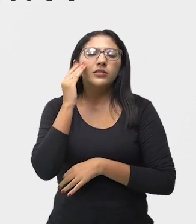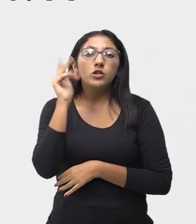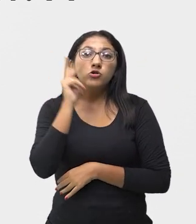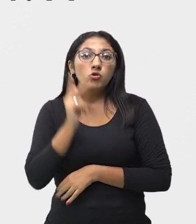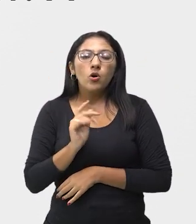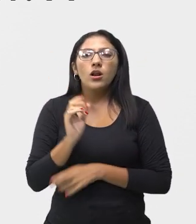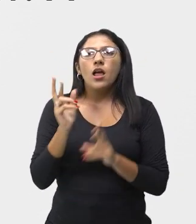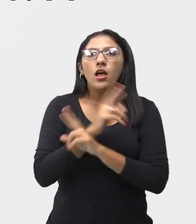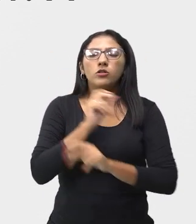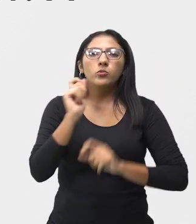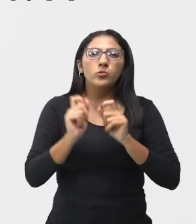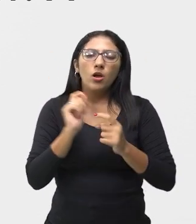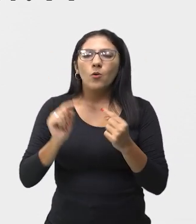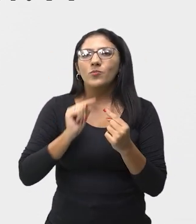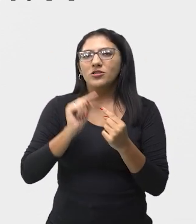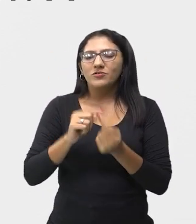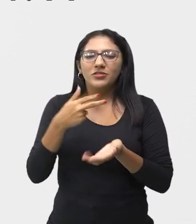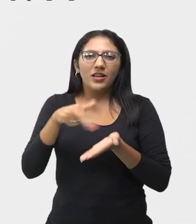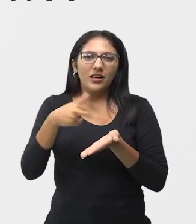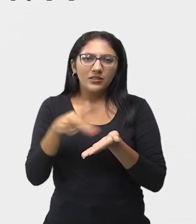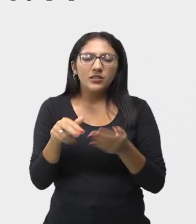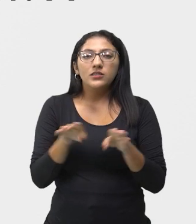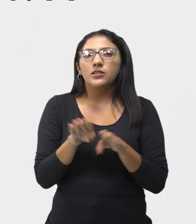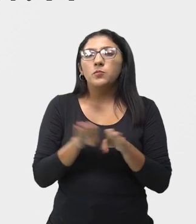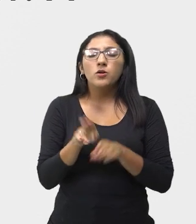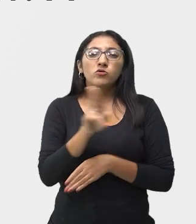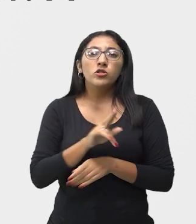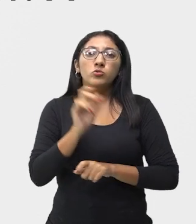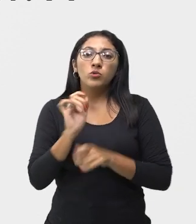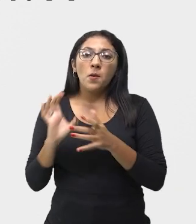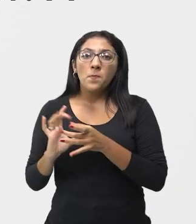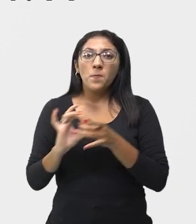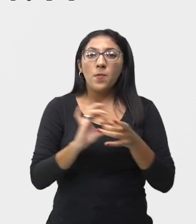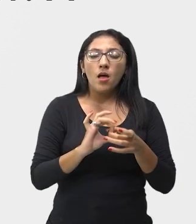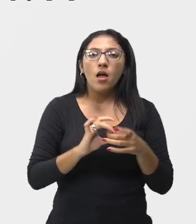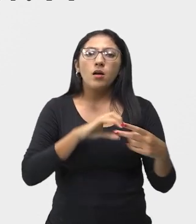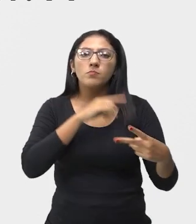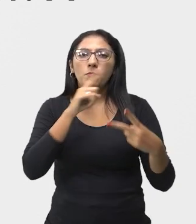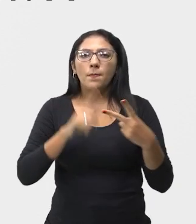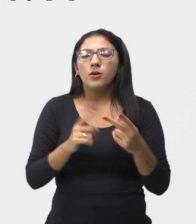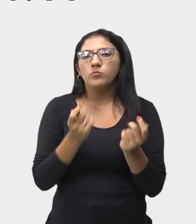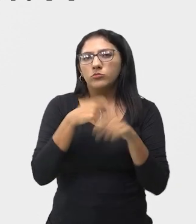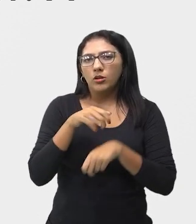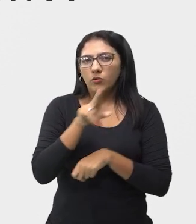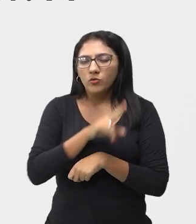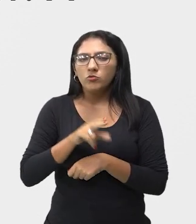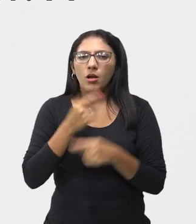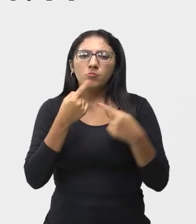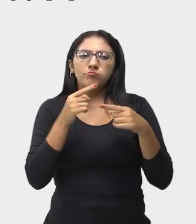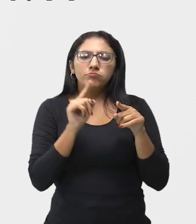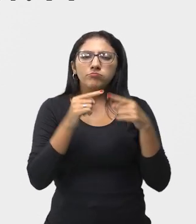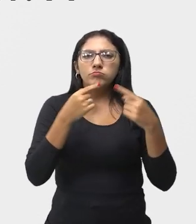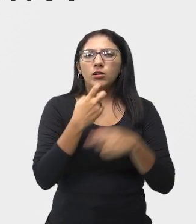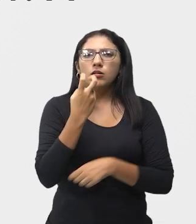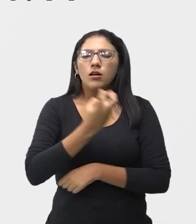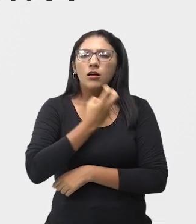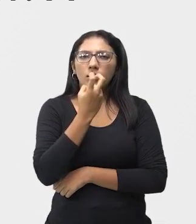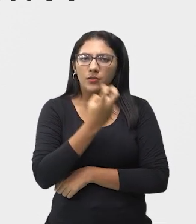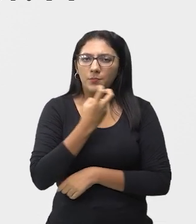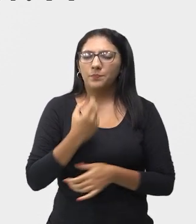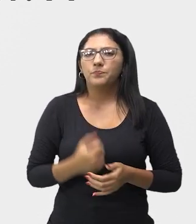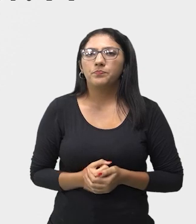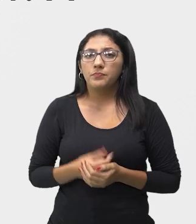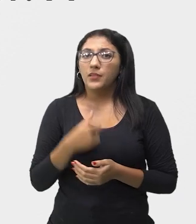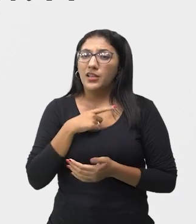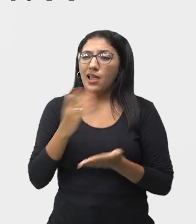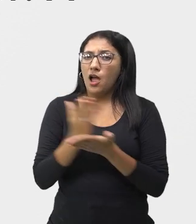dança. Às vezes, eles dançam e cantam também. Então, eles vão cantando e interpretando. Tem alguns atores que eles